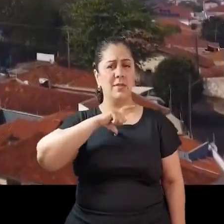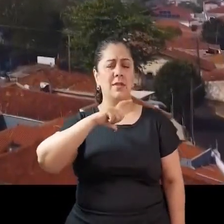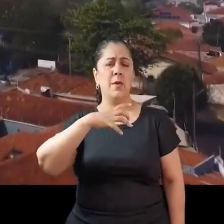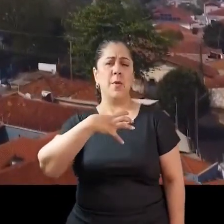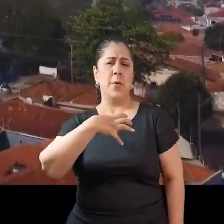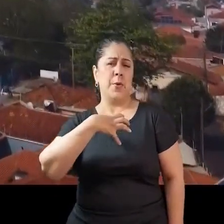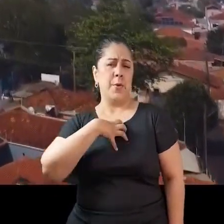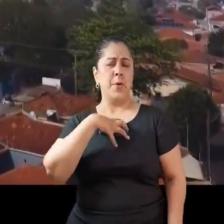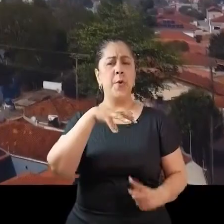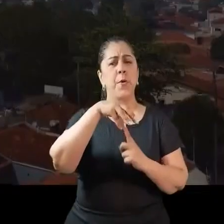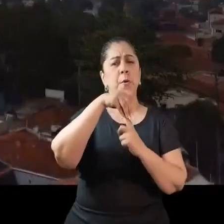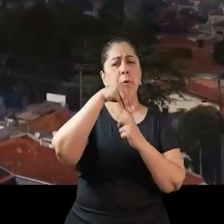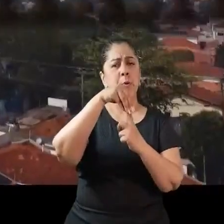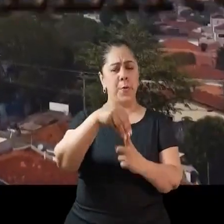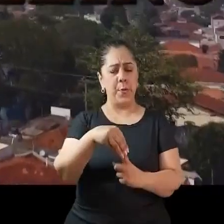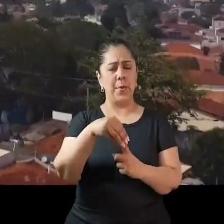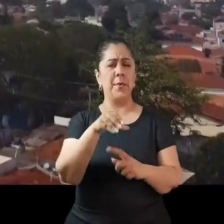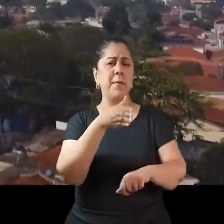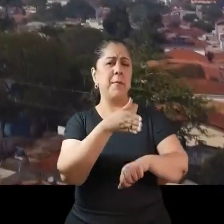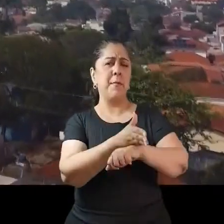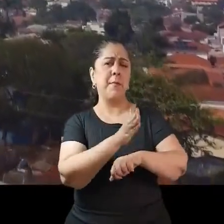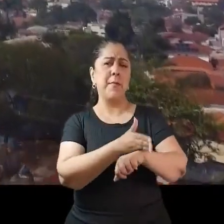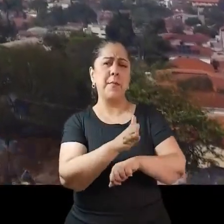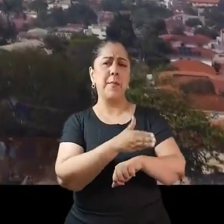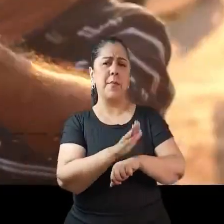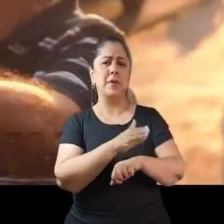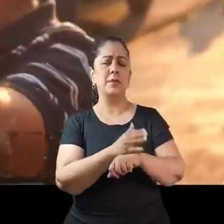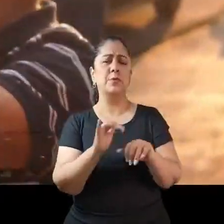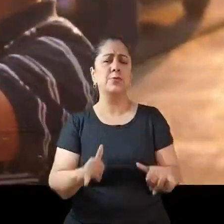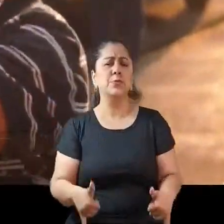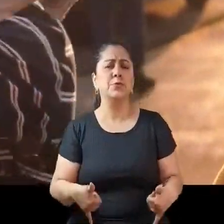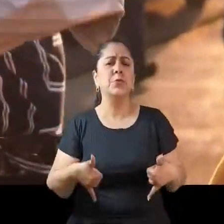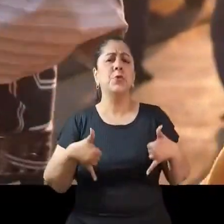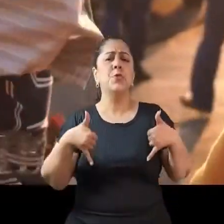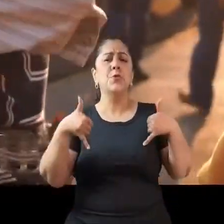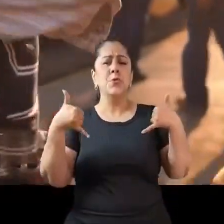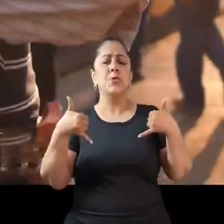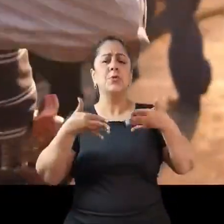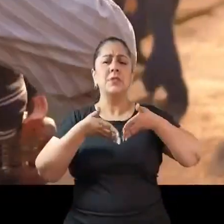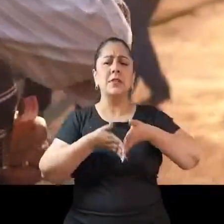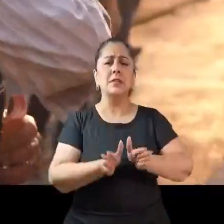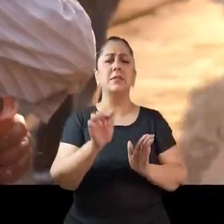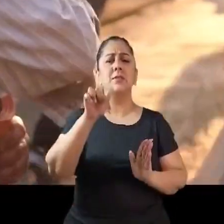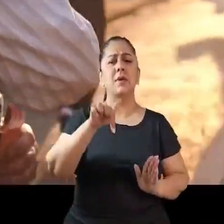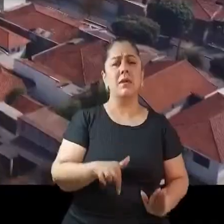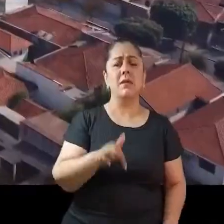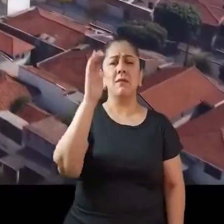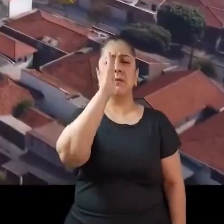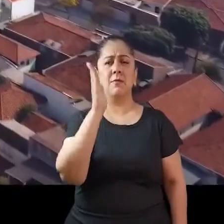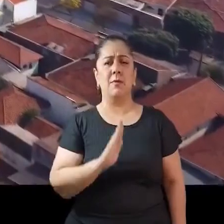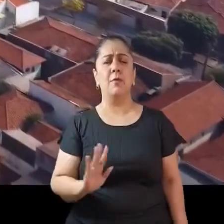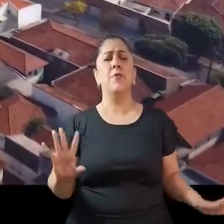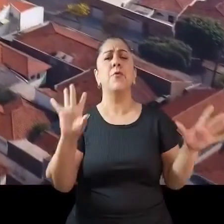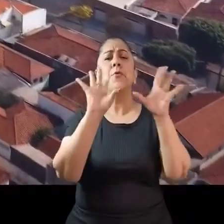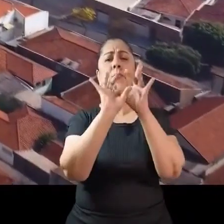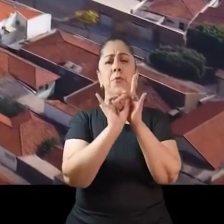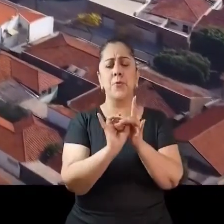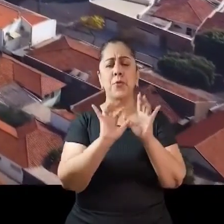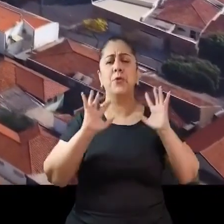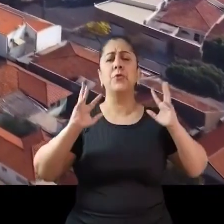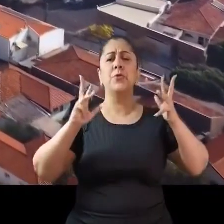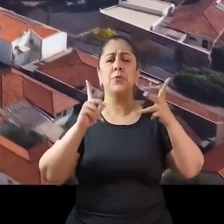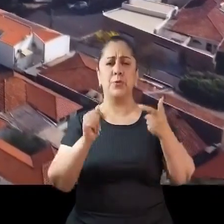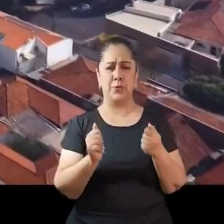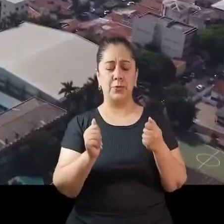de pertencimento e orgulho nacional que une os brasileiros. Embora haja um ideal de